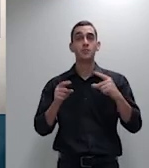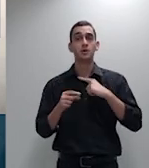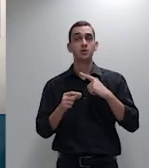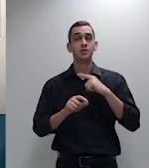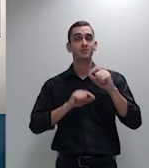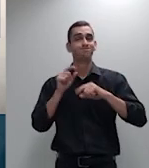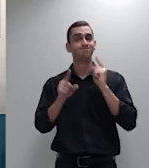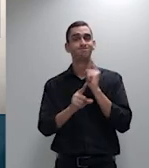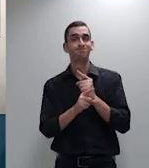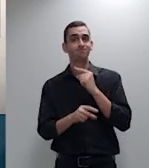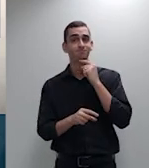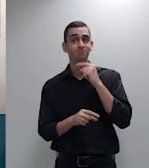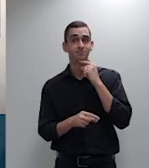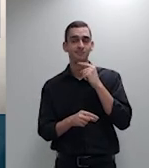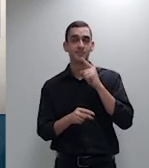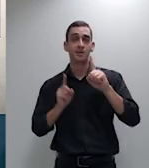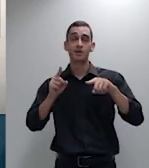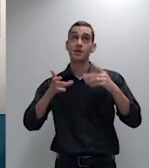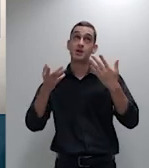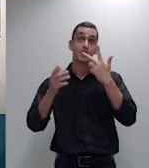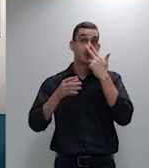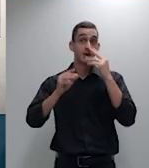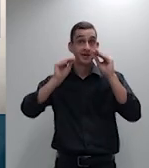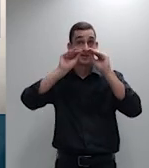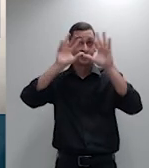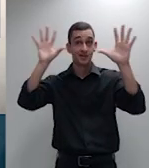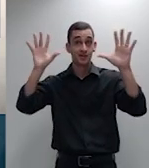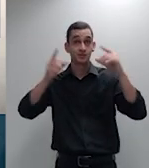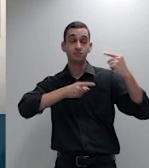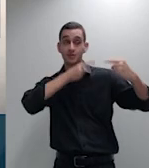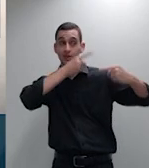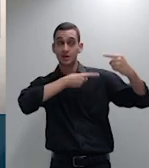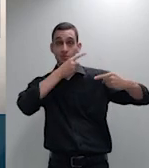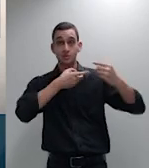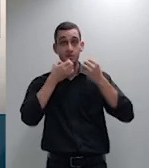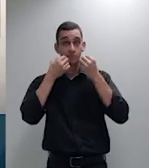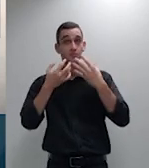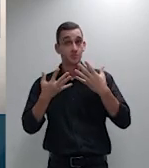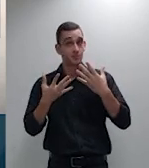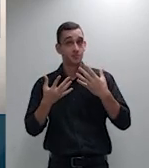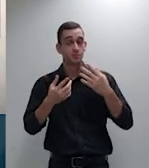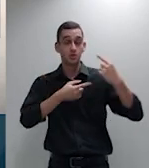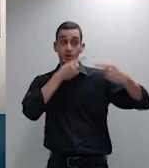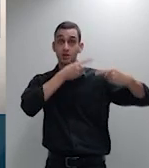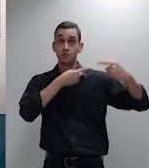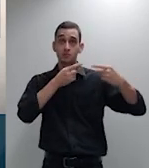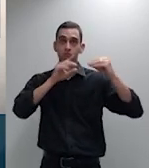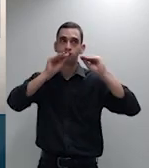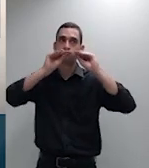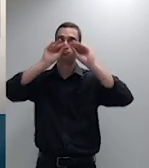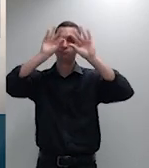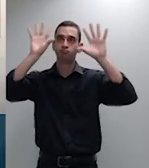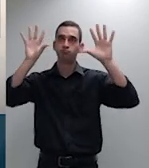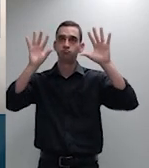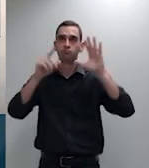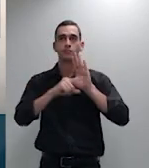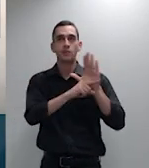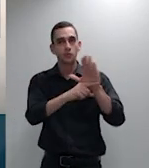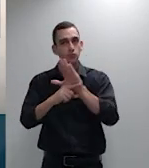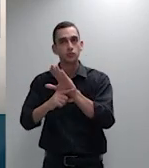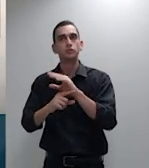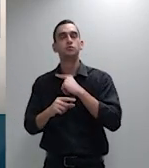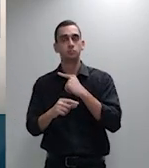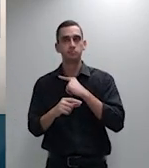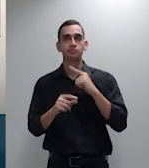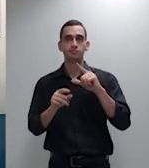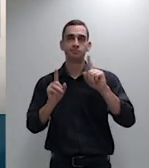a luz por conta dos debates que os advogados trouxeram mas realmente é difícil construir isso na pese